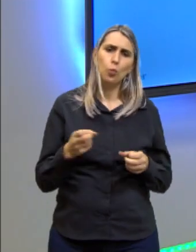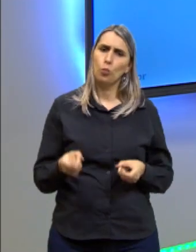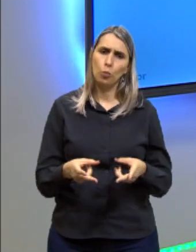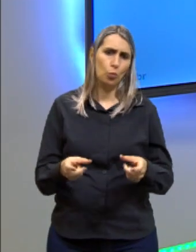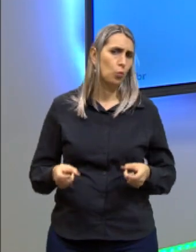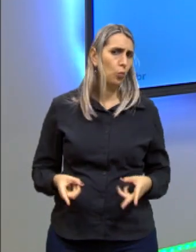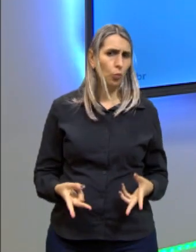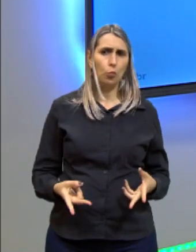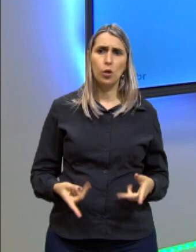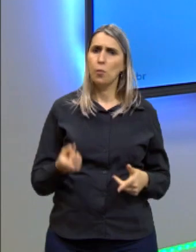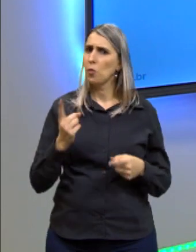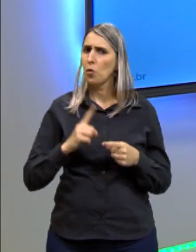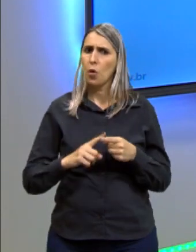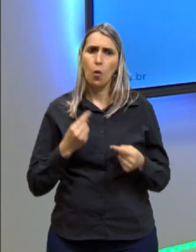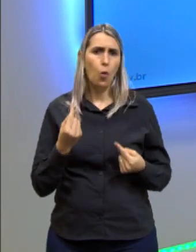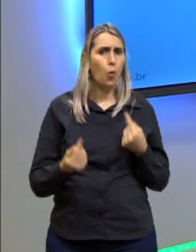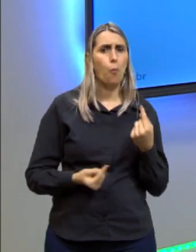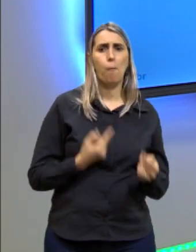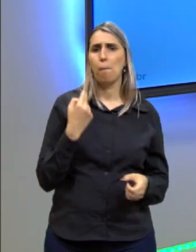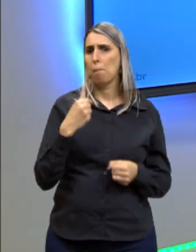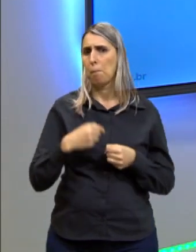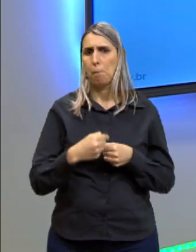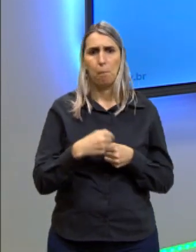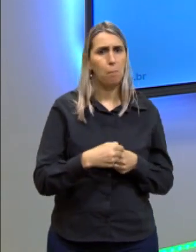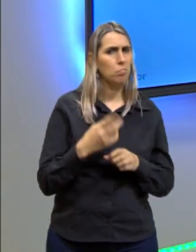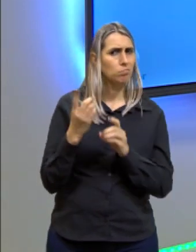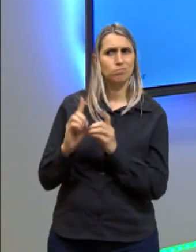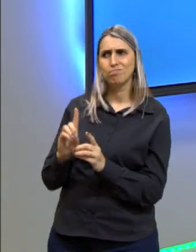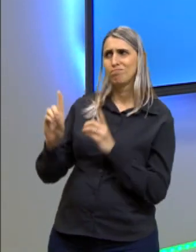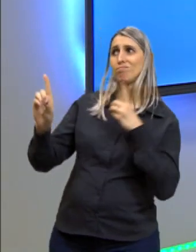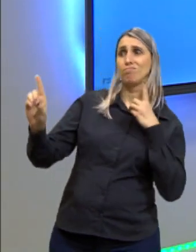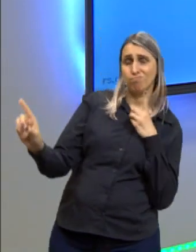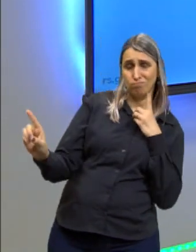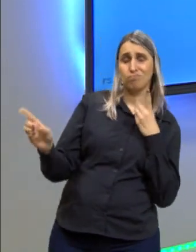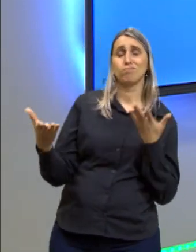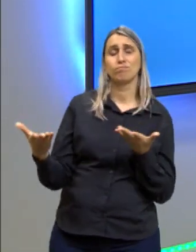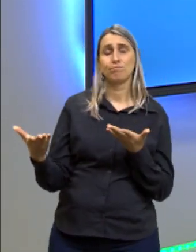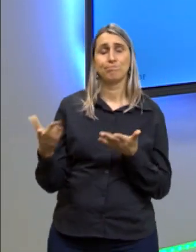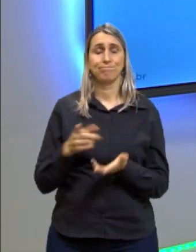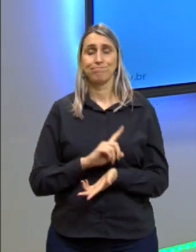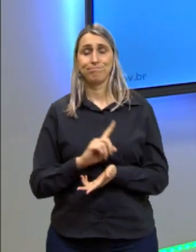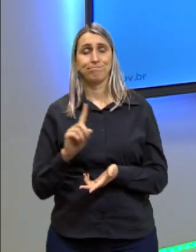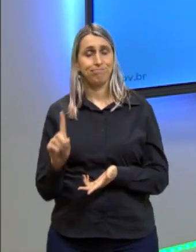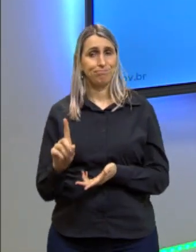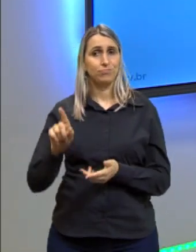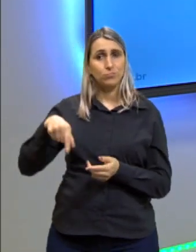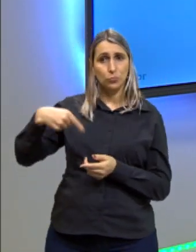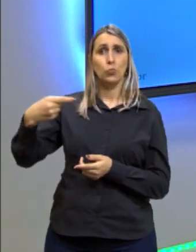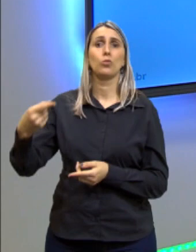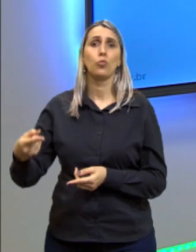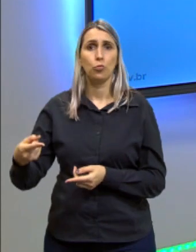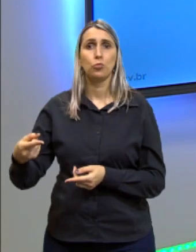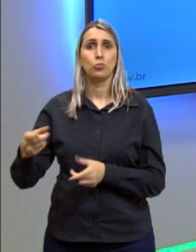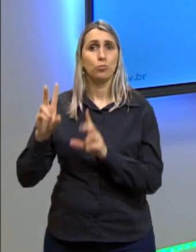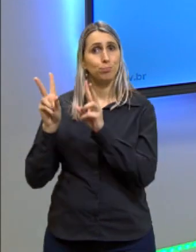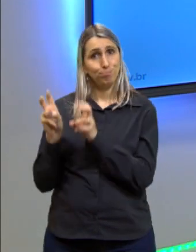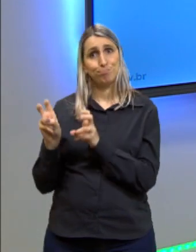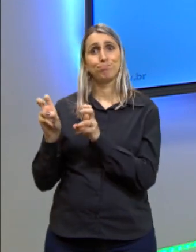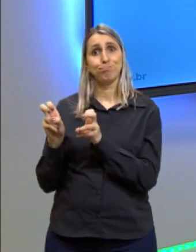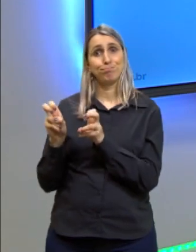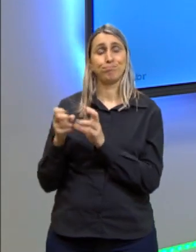muito, porque algumas cidades ficam muito distantes, não. Aí ela já vai para outro assunto,